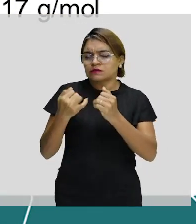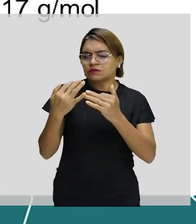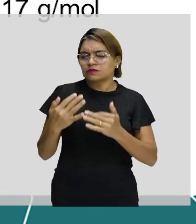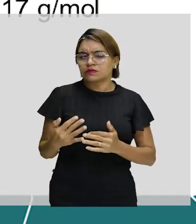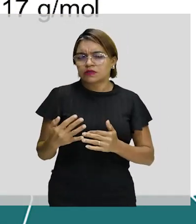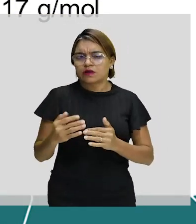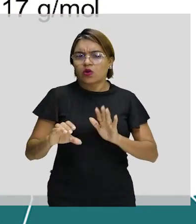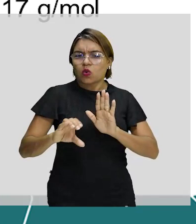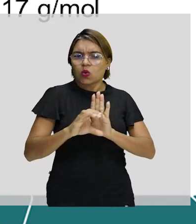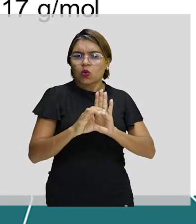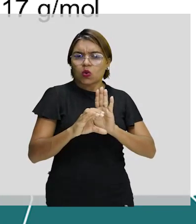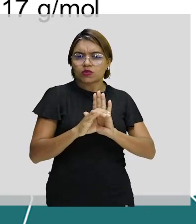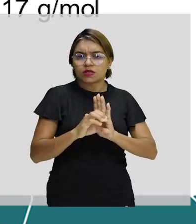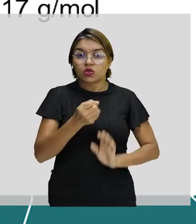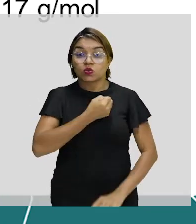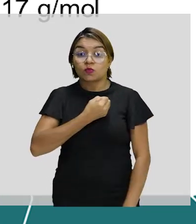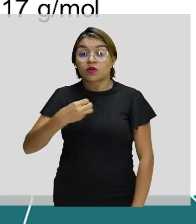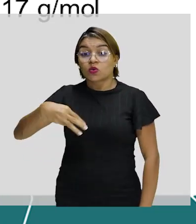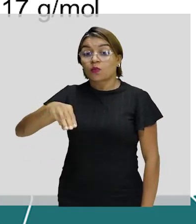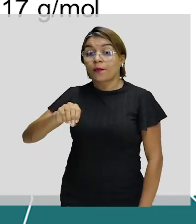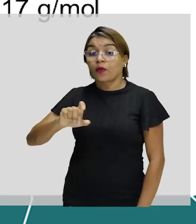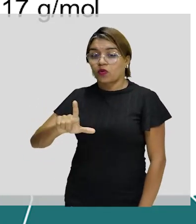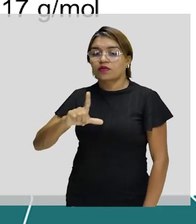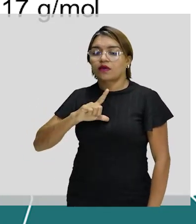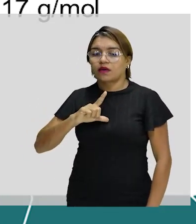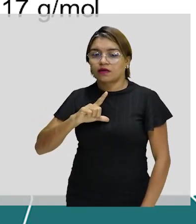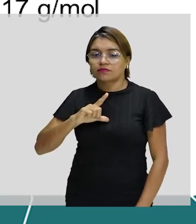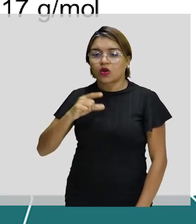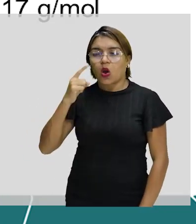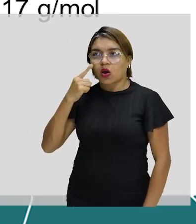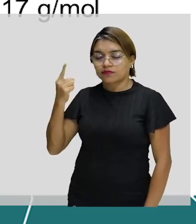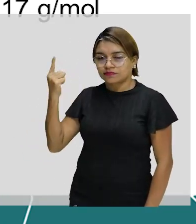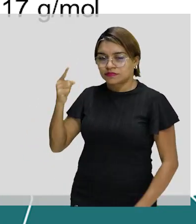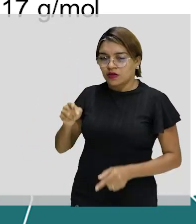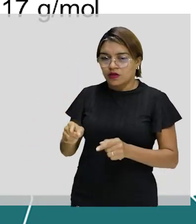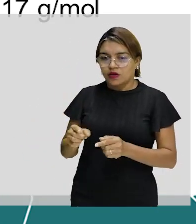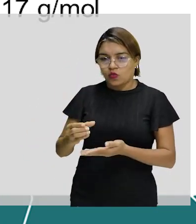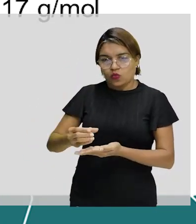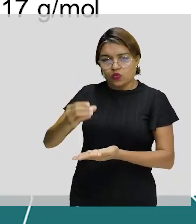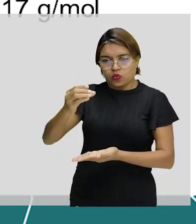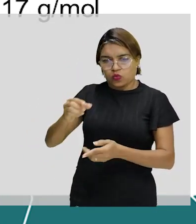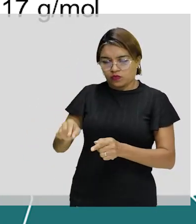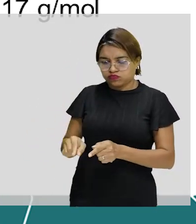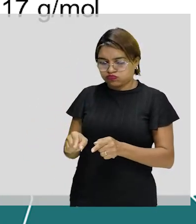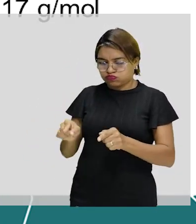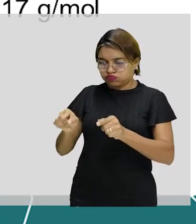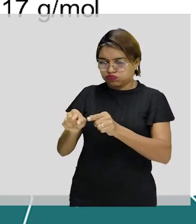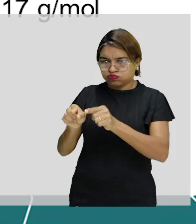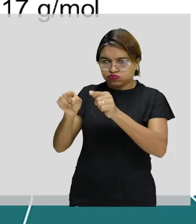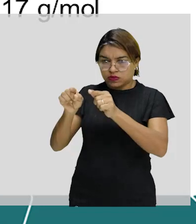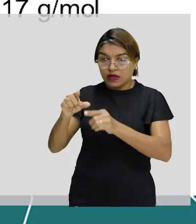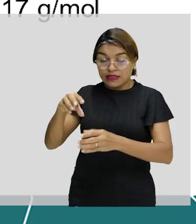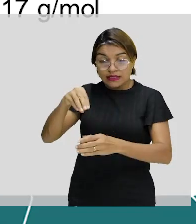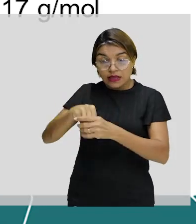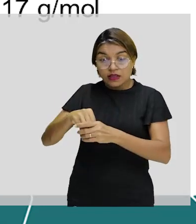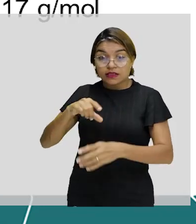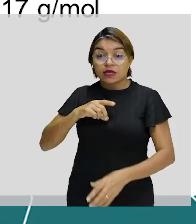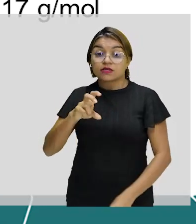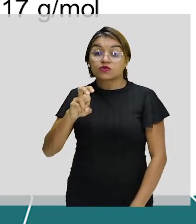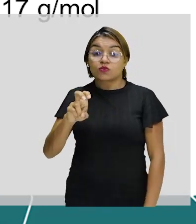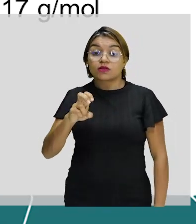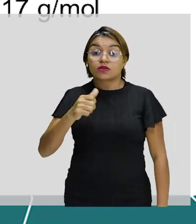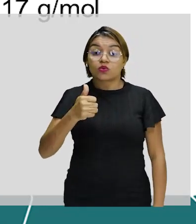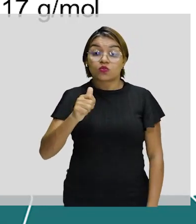de número de mol. Então, eu tenho um recipiente, e esse recipiente está presente 51 gramas